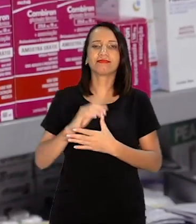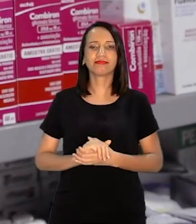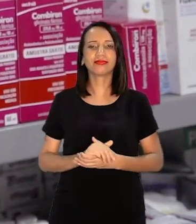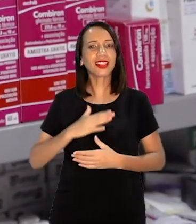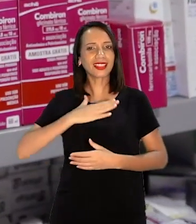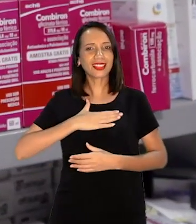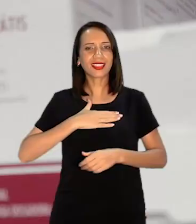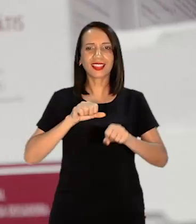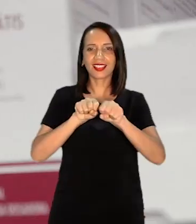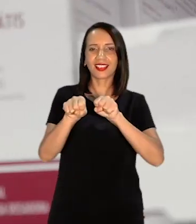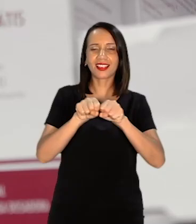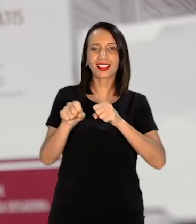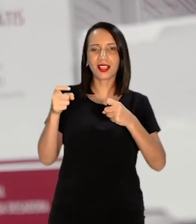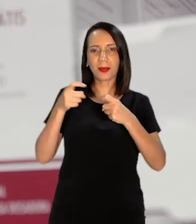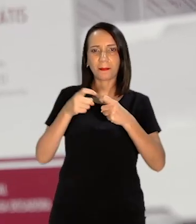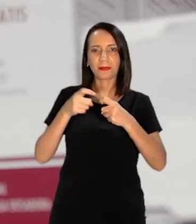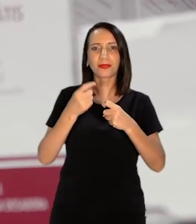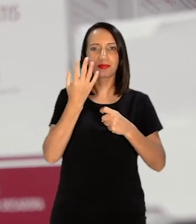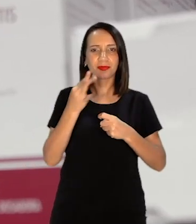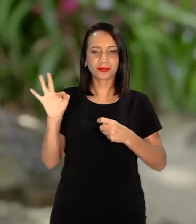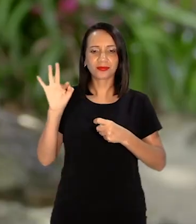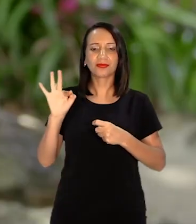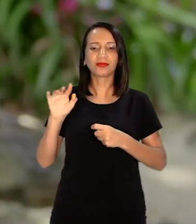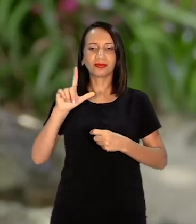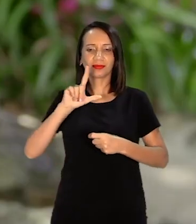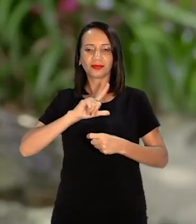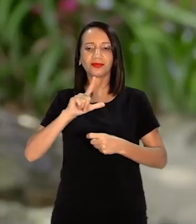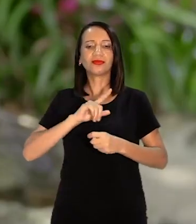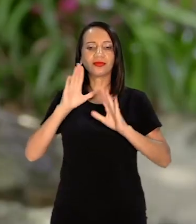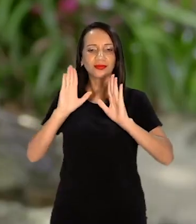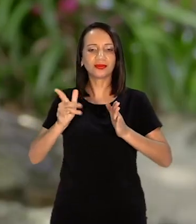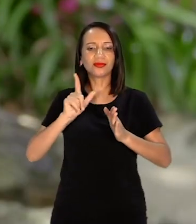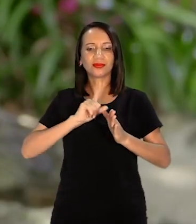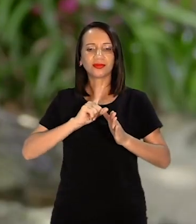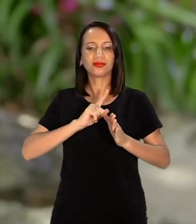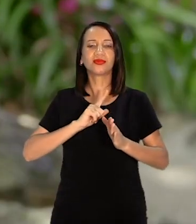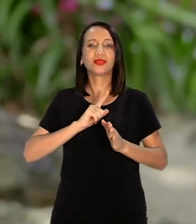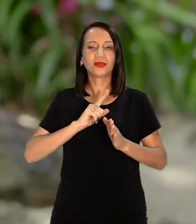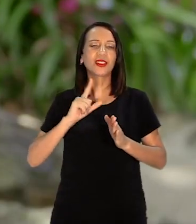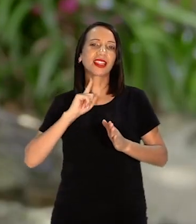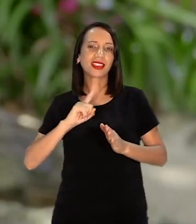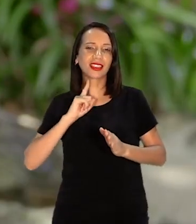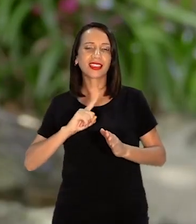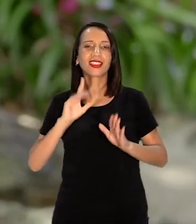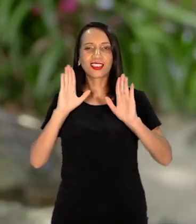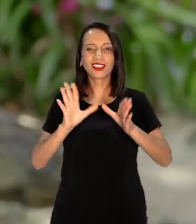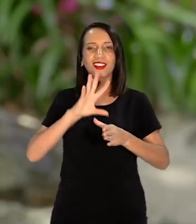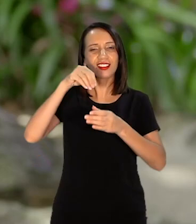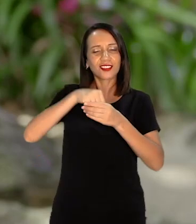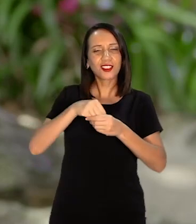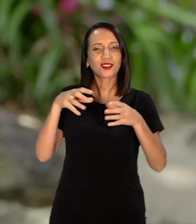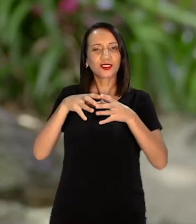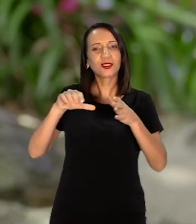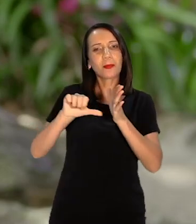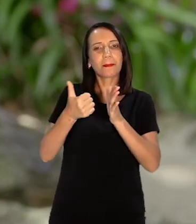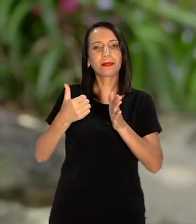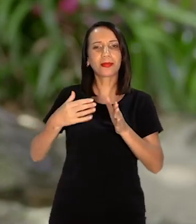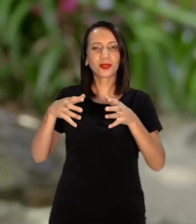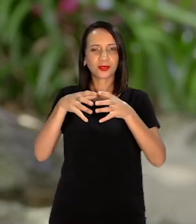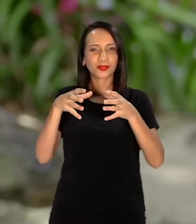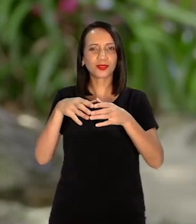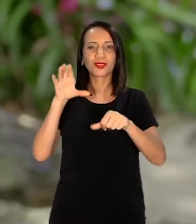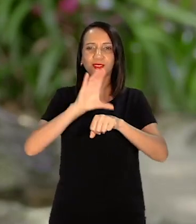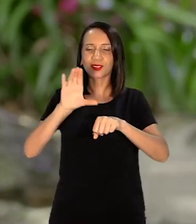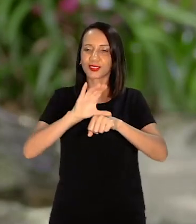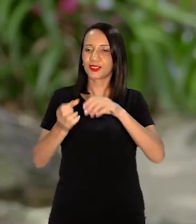me formei em medicina na Federal dos Vales de Tioem-Mucuri No campo de Teoflotone Beatriz Garcia de Toledo Foi um